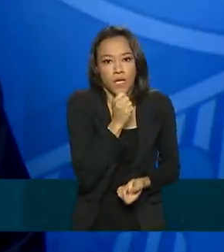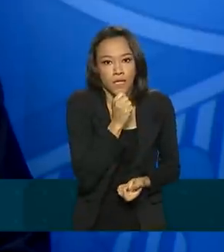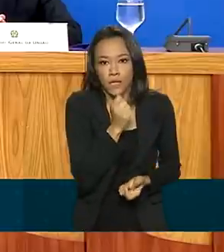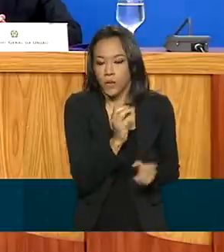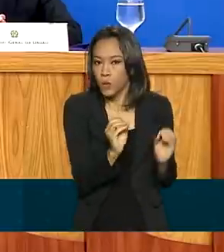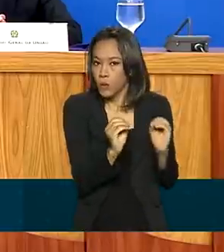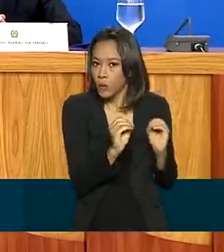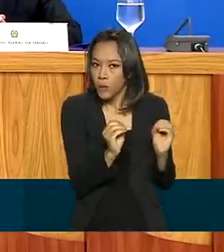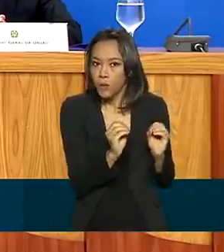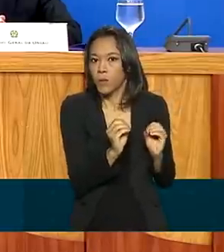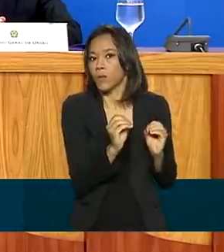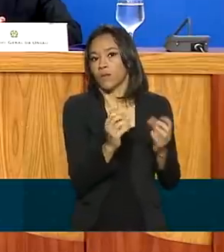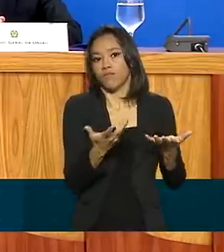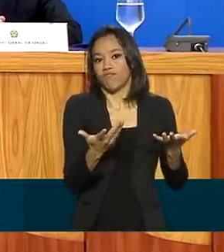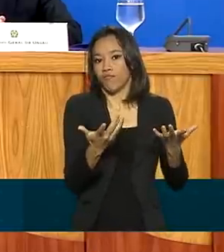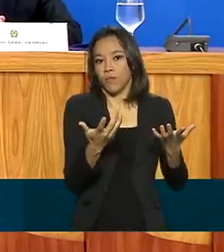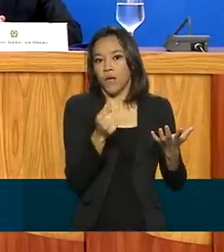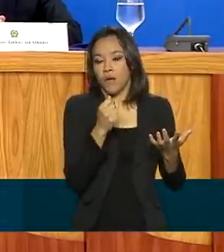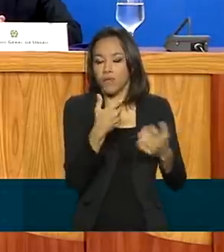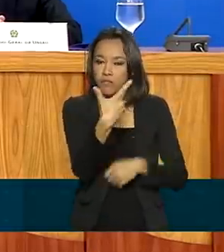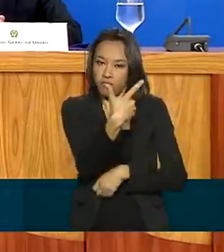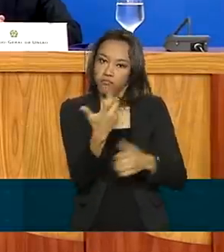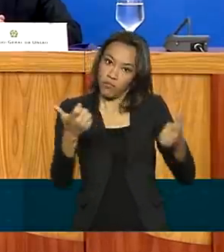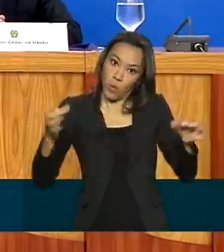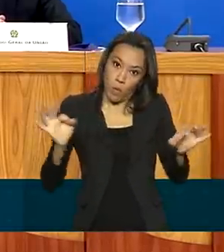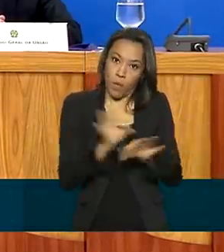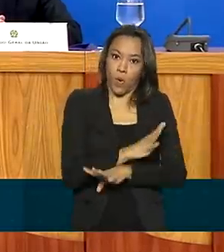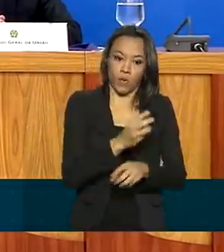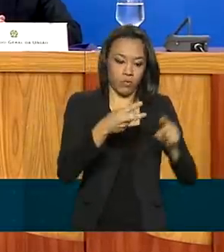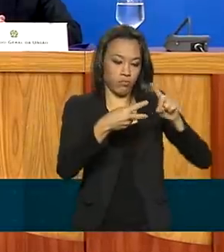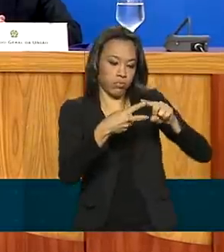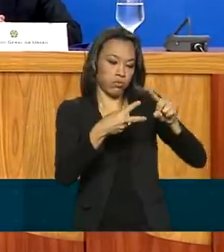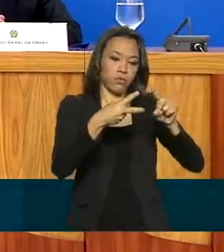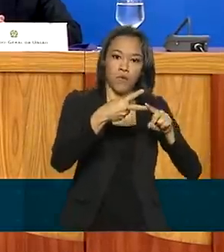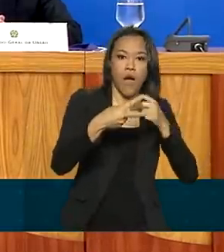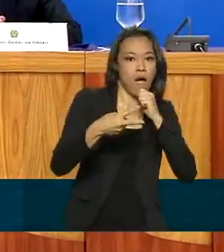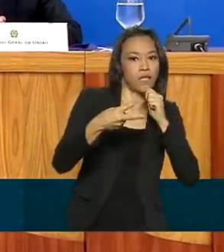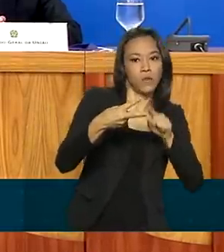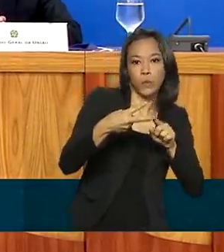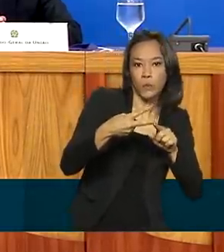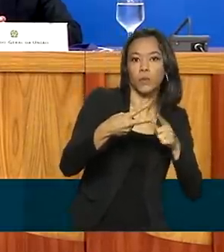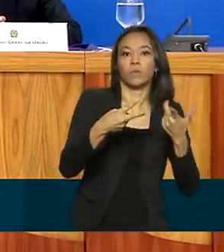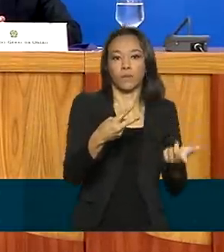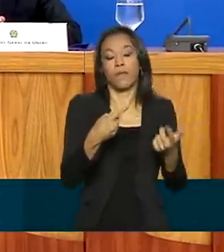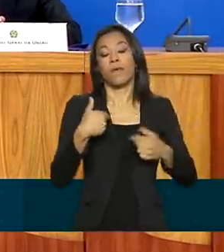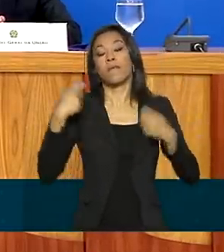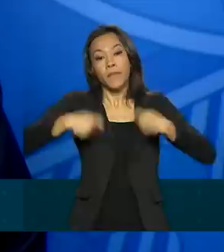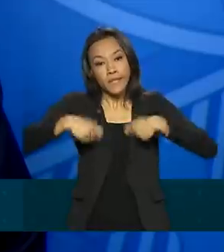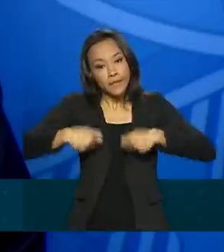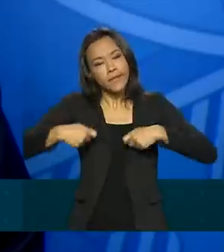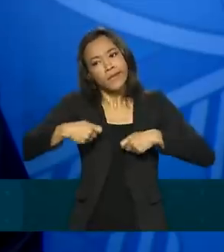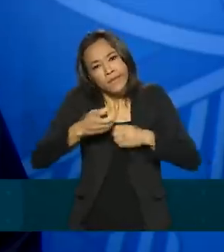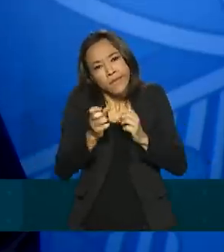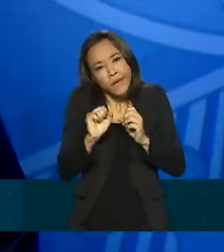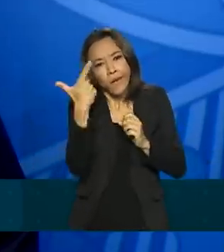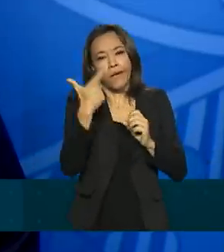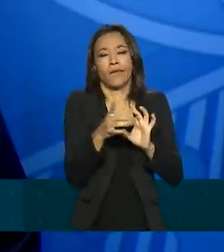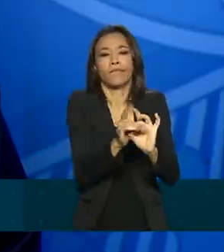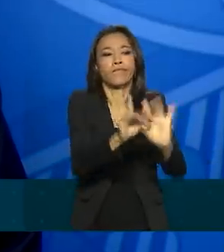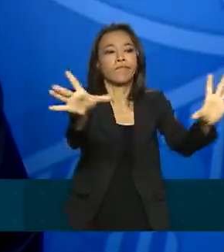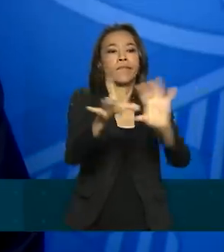sistema de imunização completa. É necessário defender as liberdades